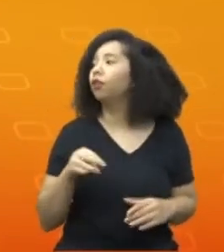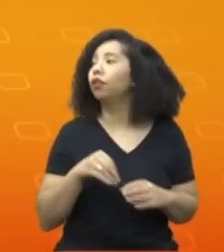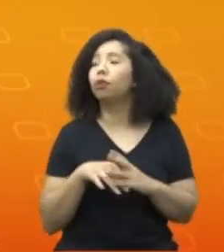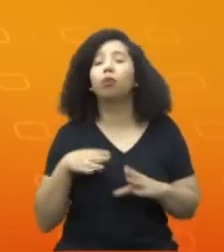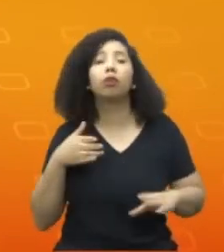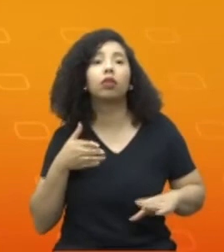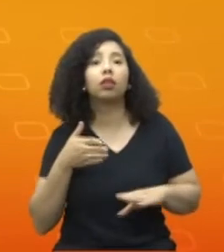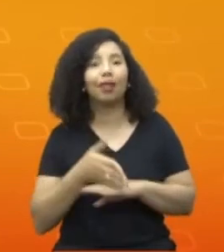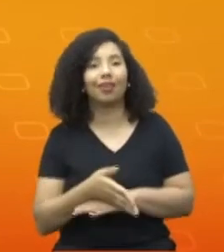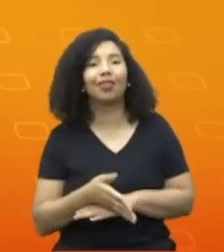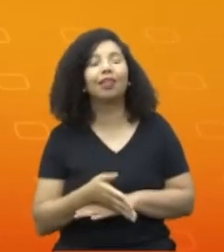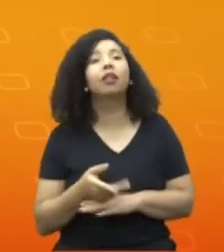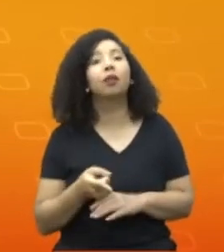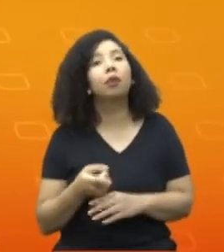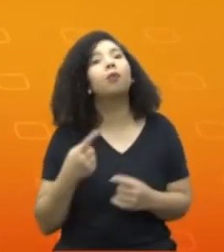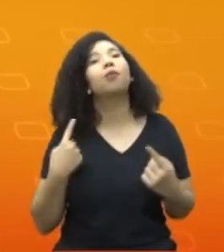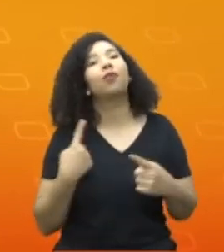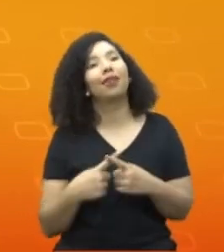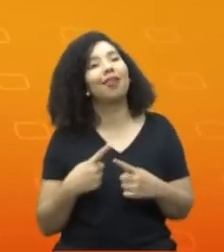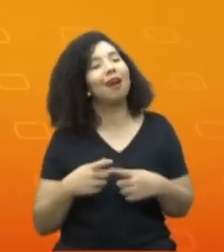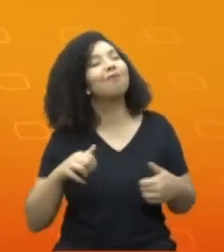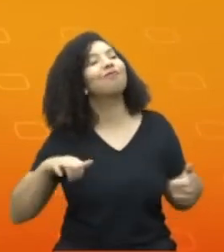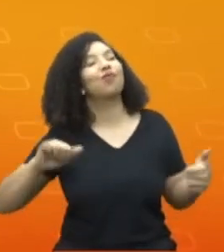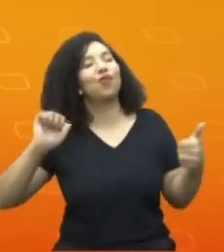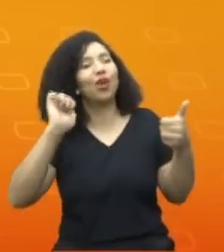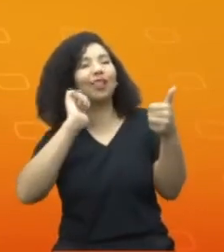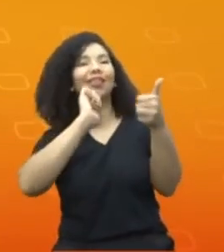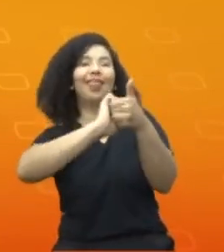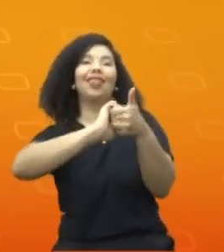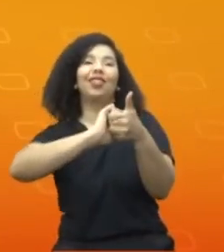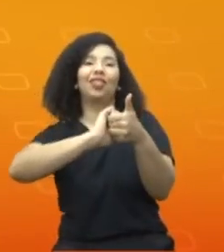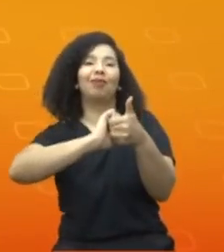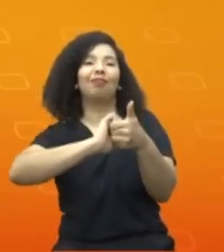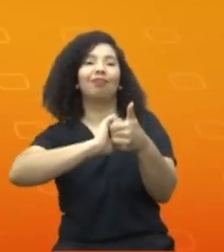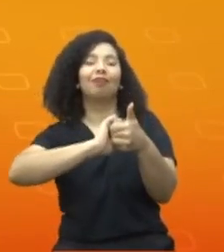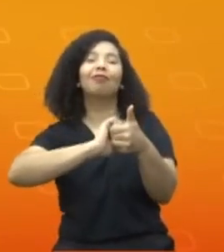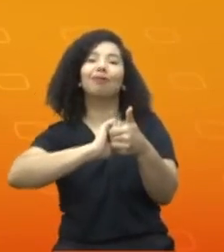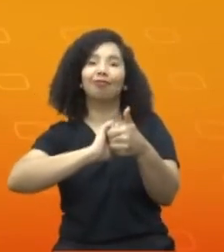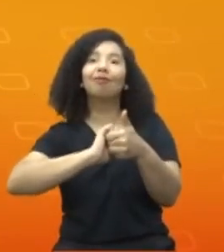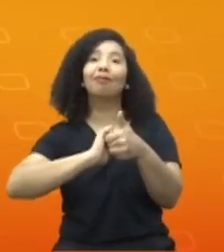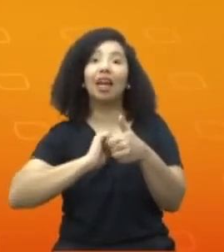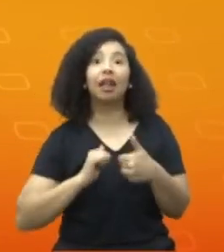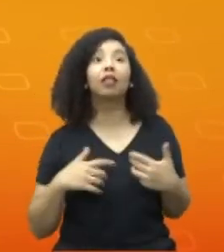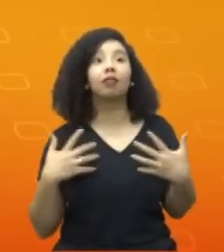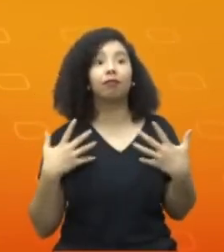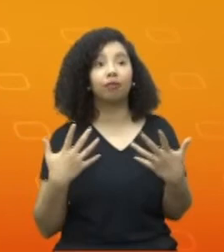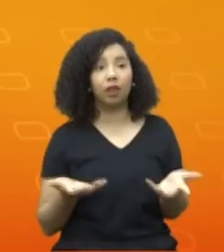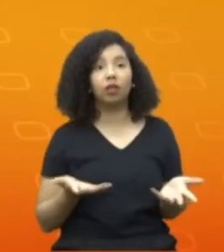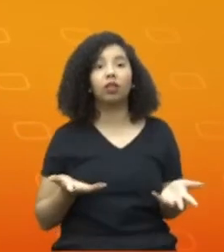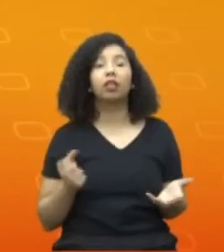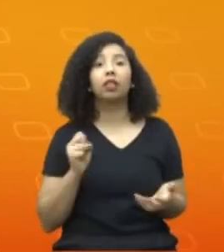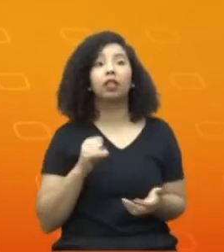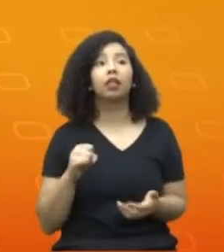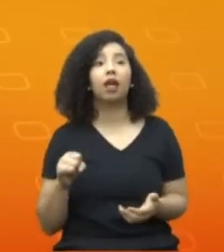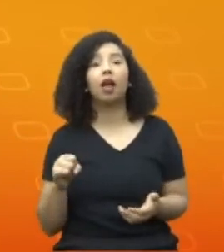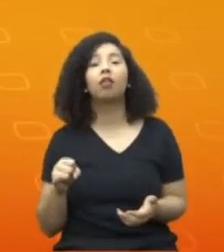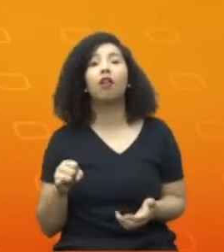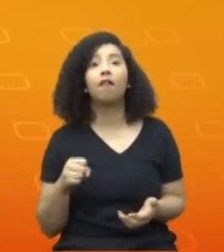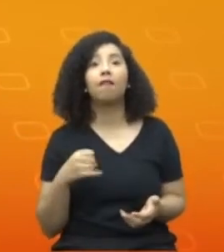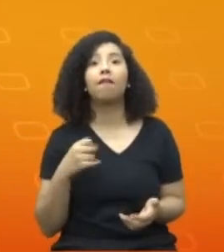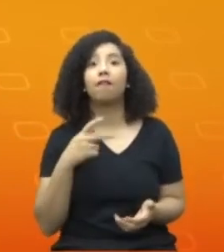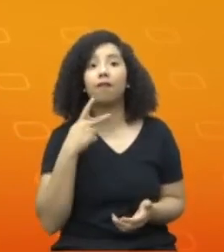por causa da qualidade da nossa radiodifusão. Então, e se a gente chega nesse ponto,